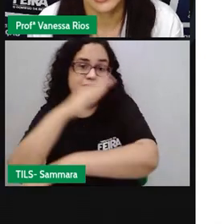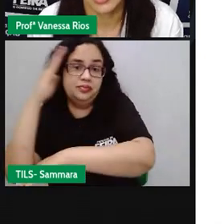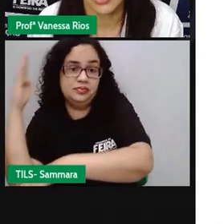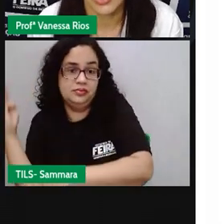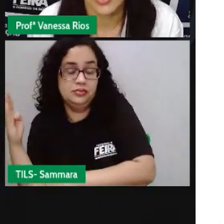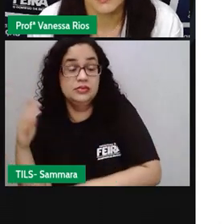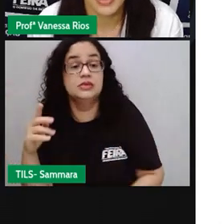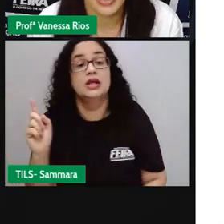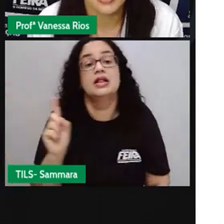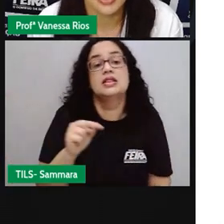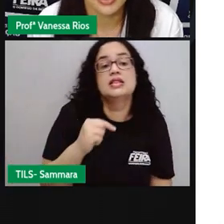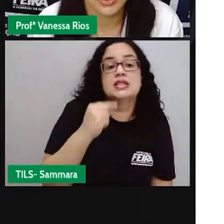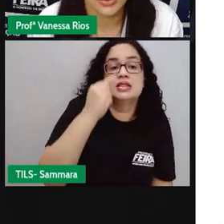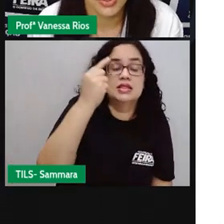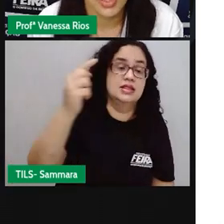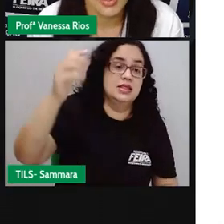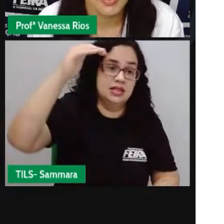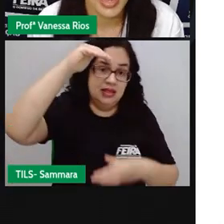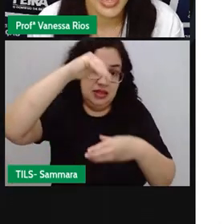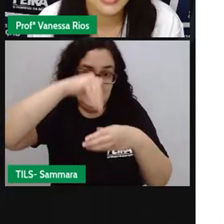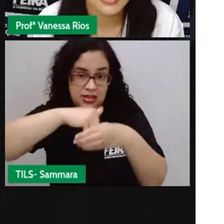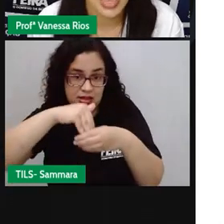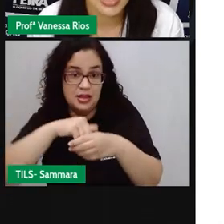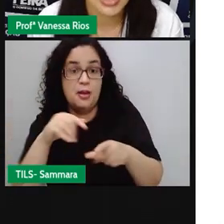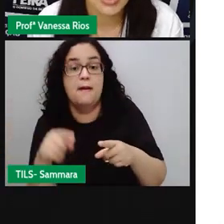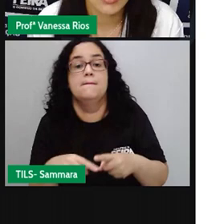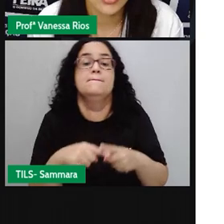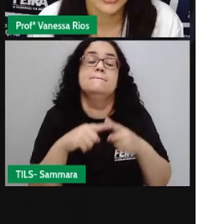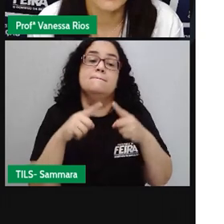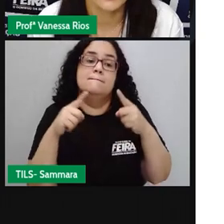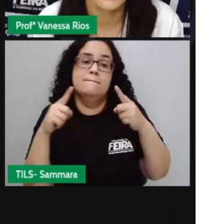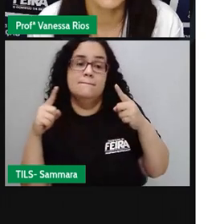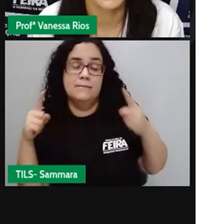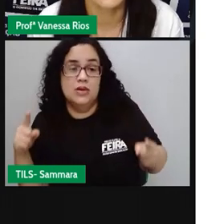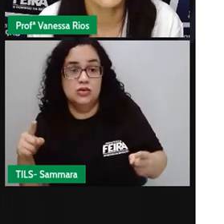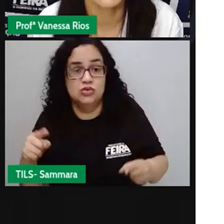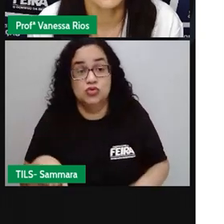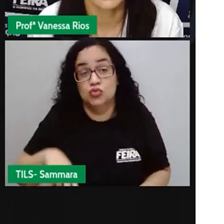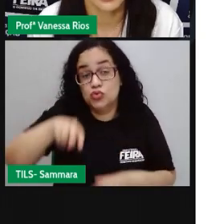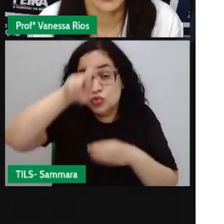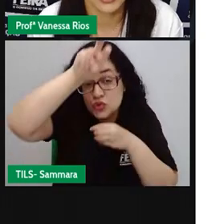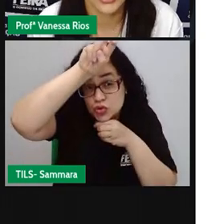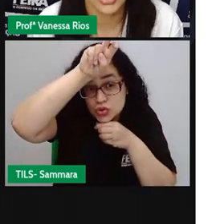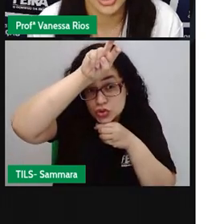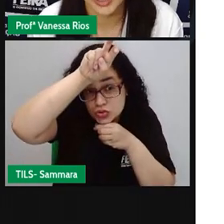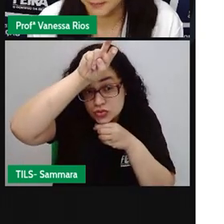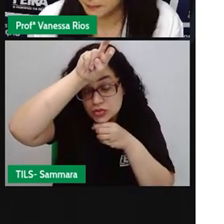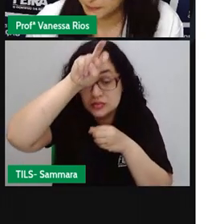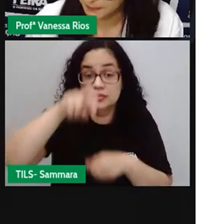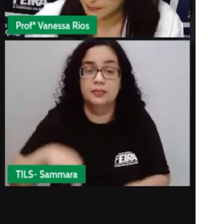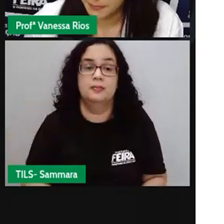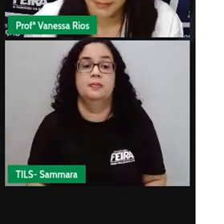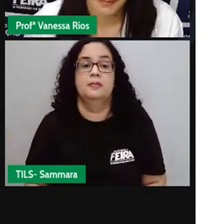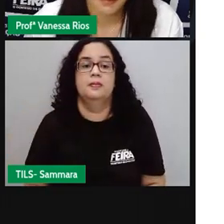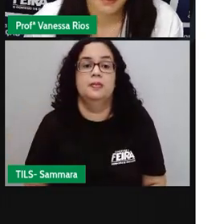Lô, para dentro. Mas, aí, os chifres presos na cortina.